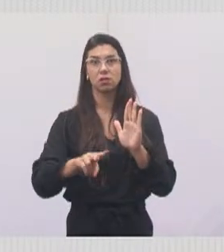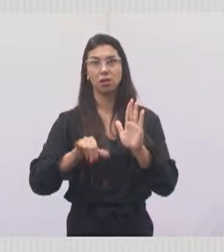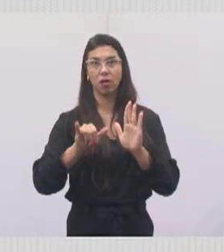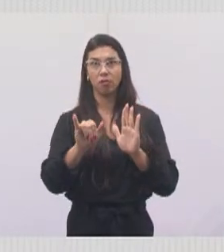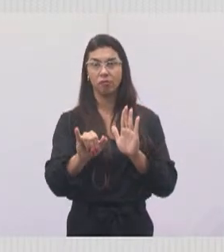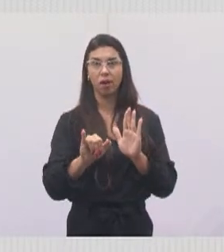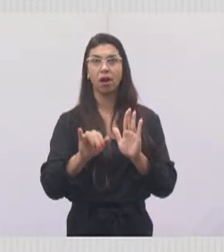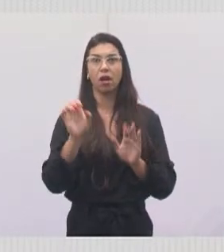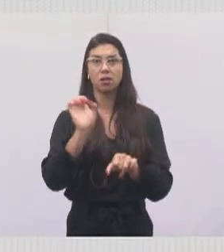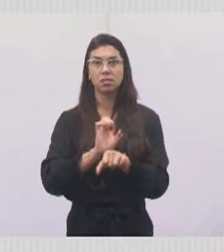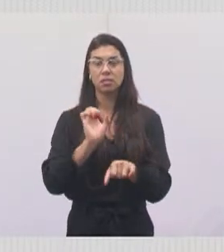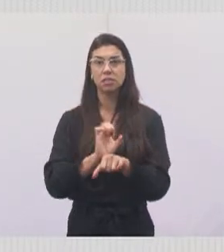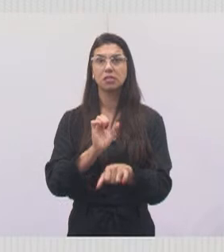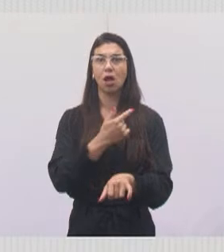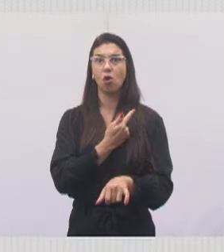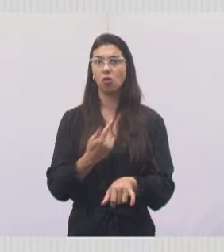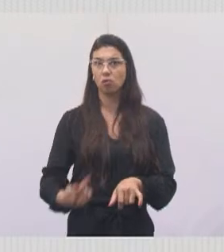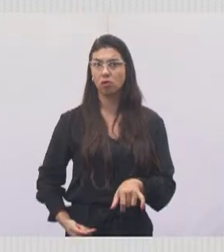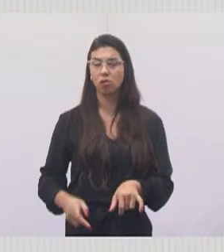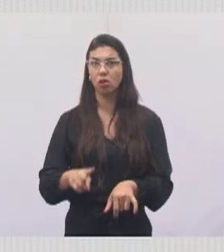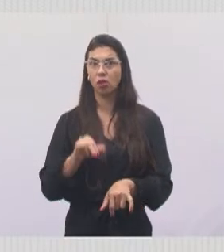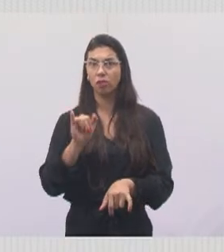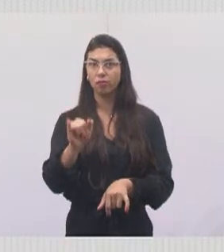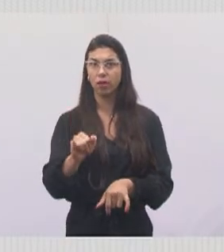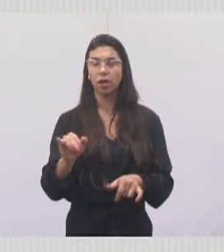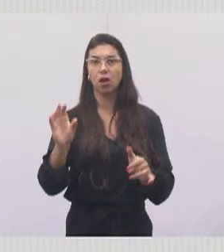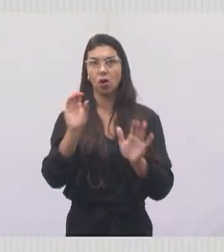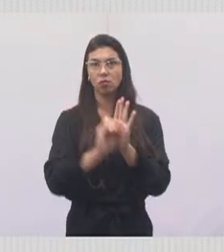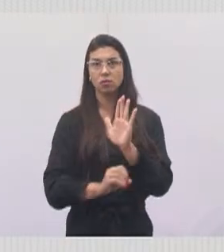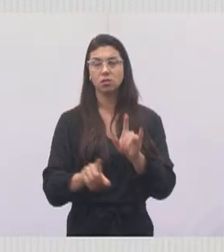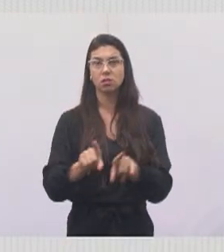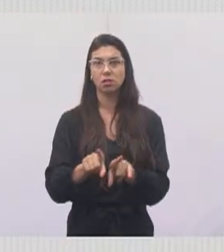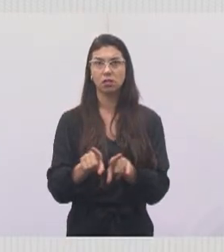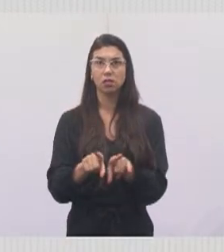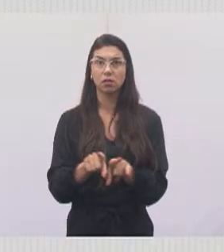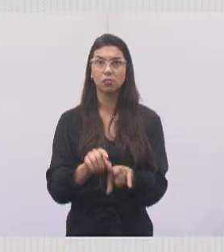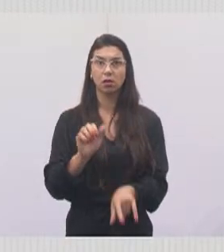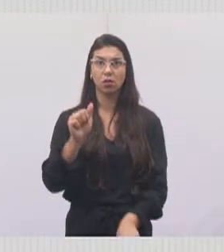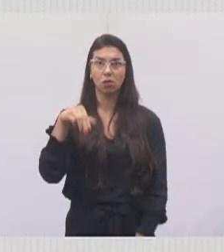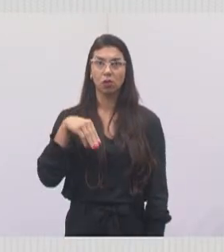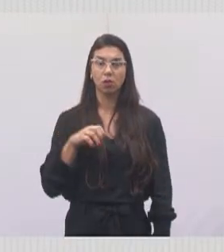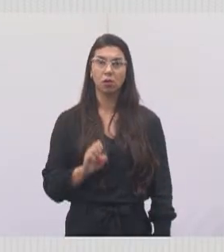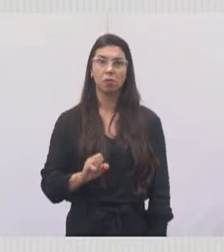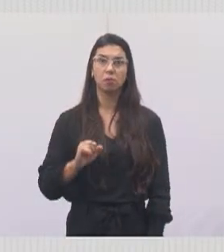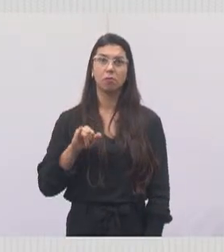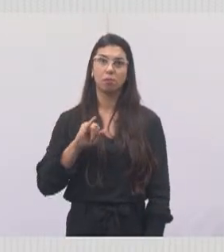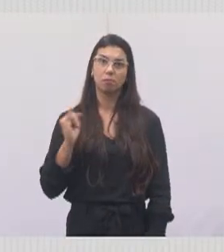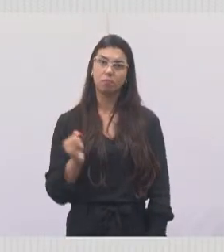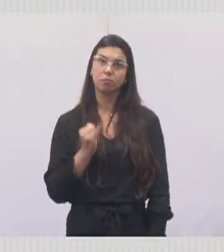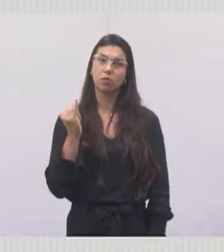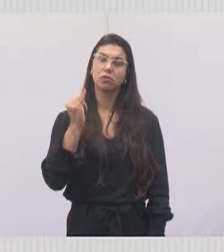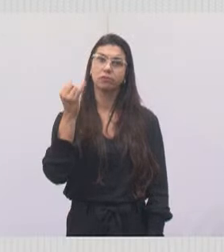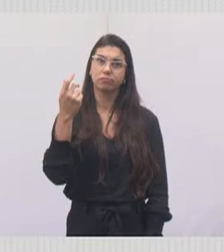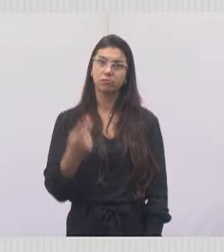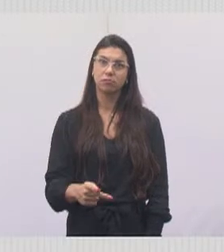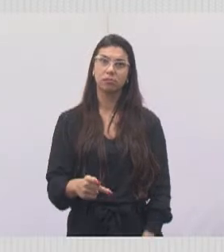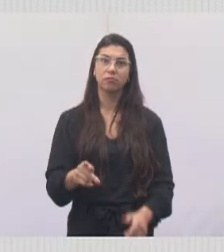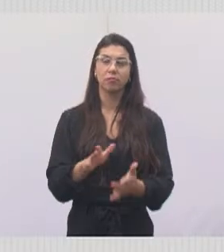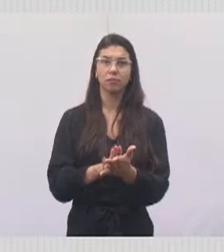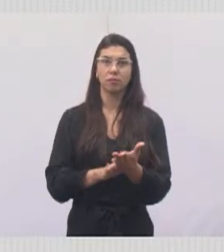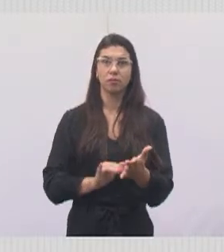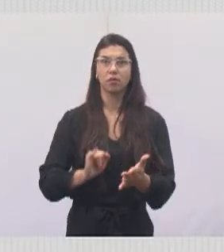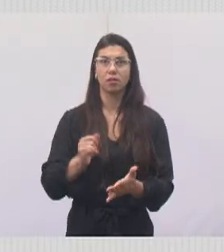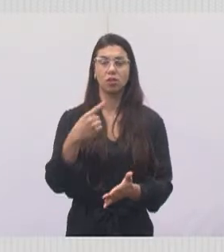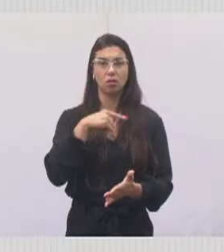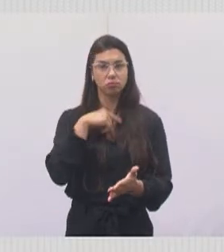o Estado, governador, dizendo da importância que tem de ter um AME aqui na nossa cidade e a gente vai continuar e vamos fazer